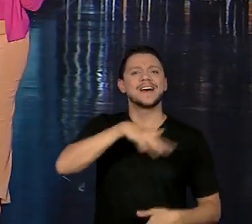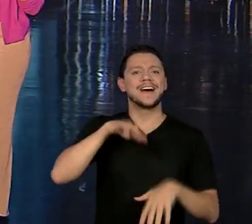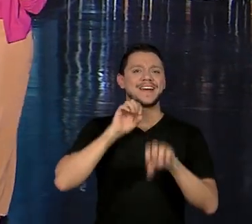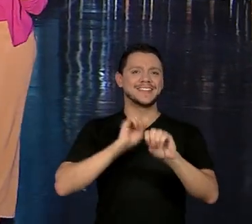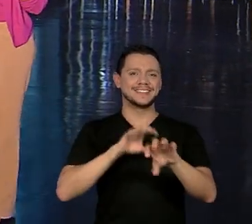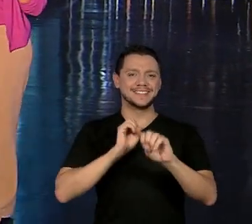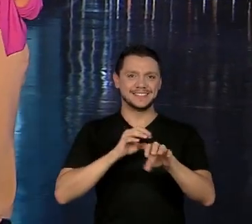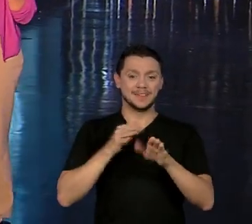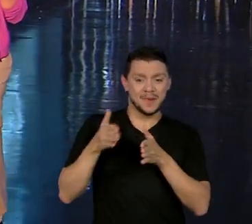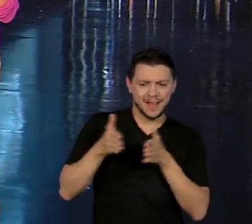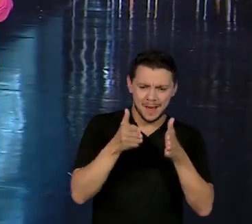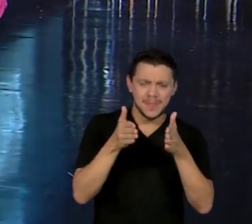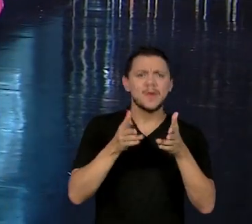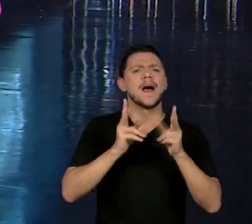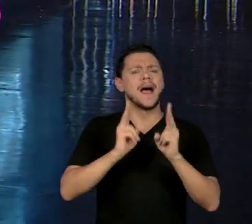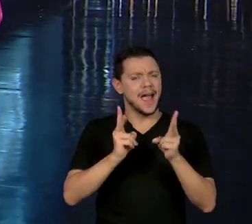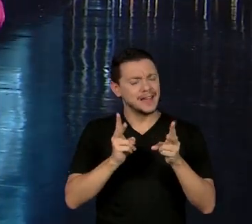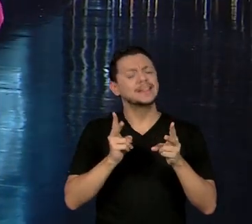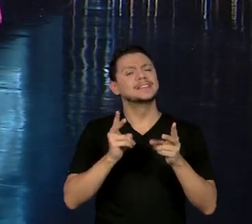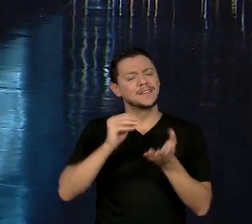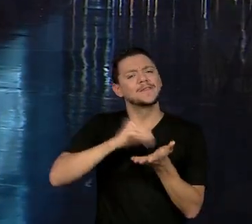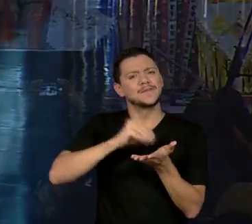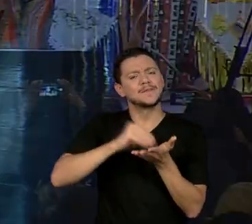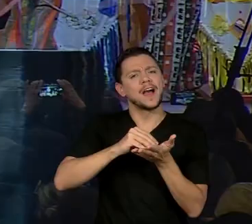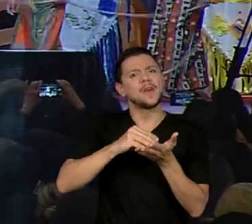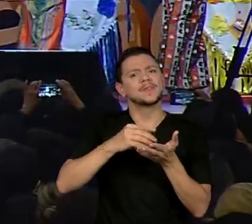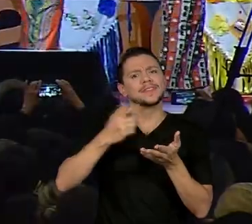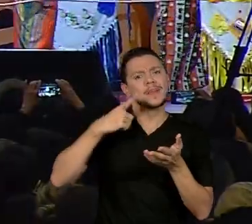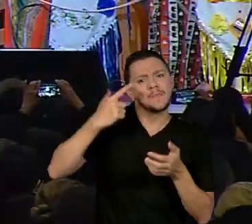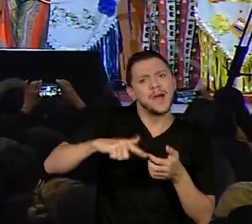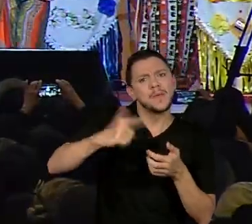que ainda tem muito a colaborar com a vida dos estudantes.